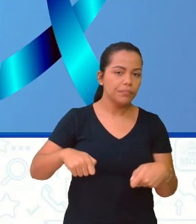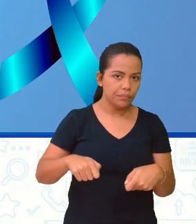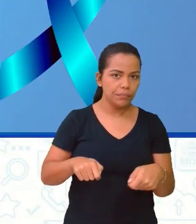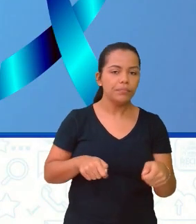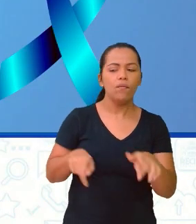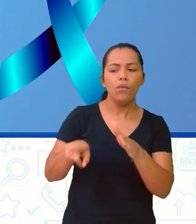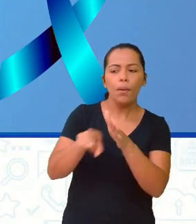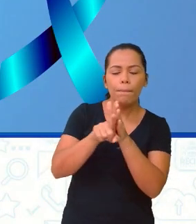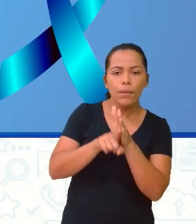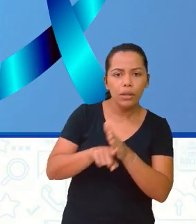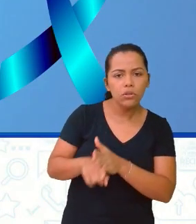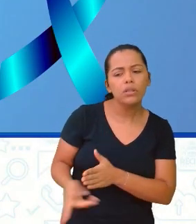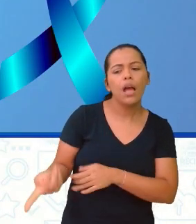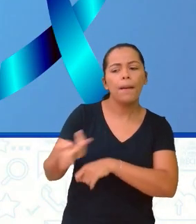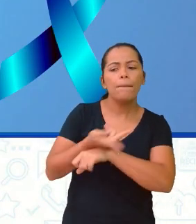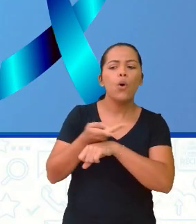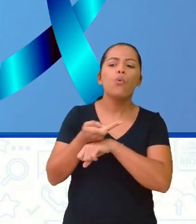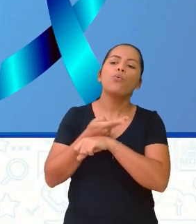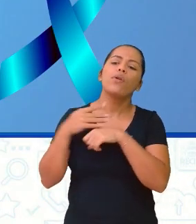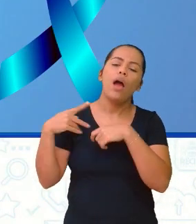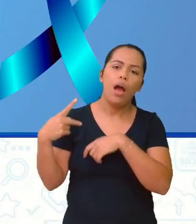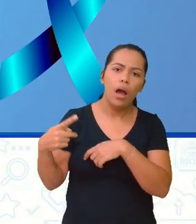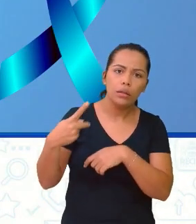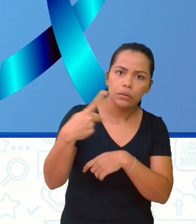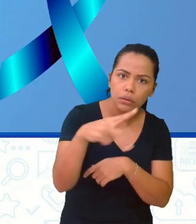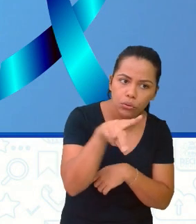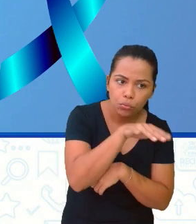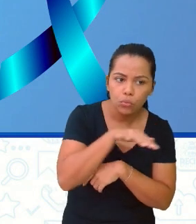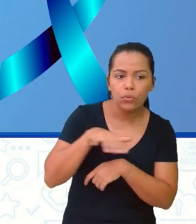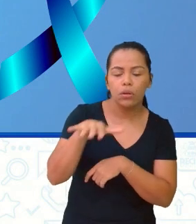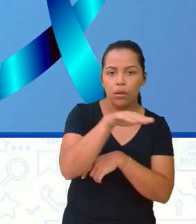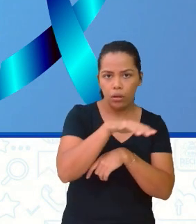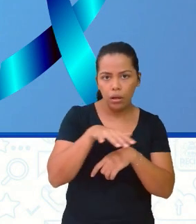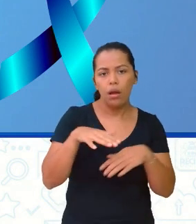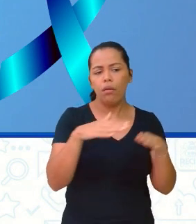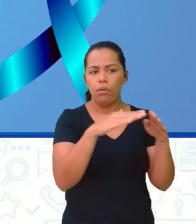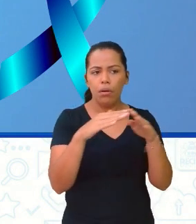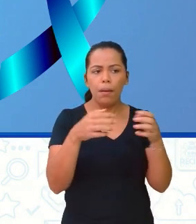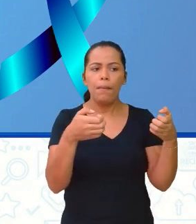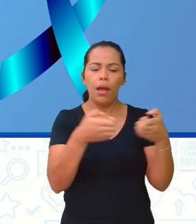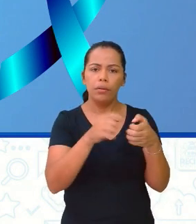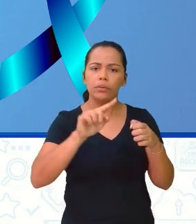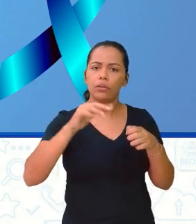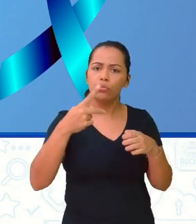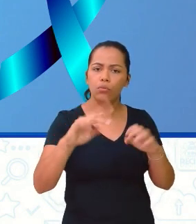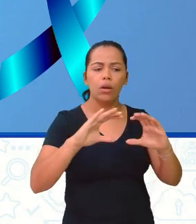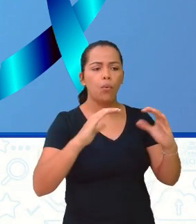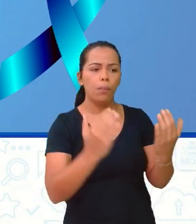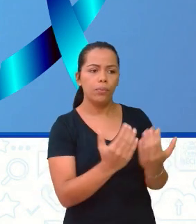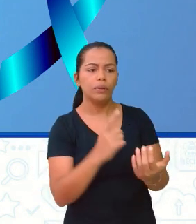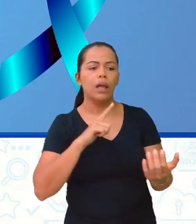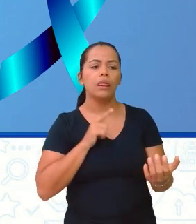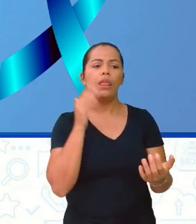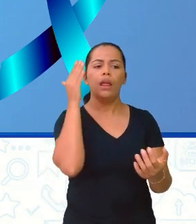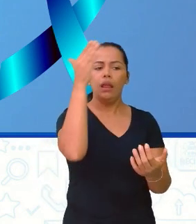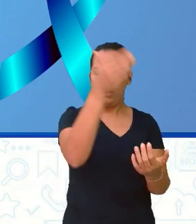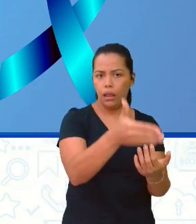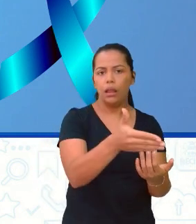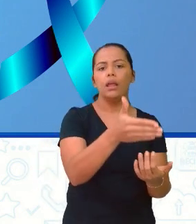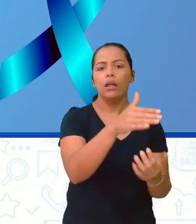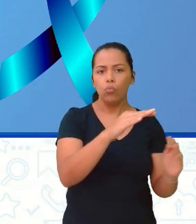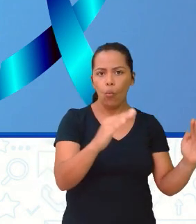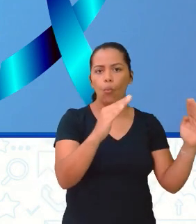os postinhos de saúde que estão colocando aí à disposição de toda a comunidade os testes para investigar.